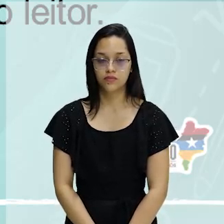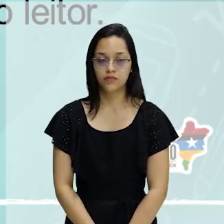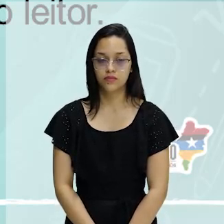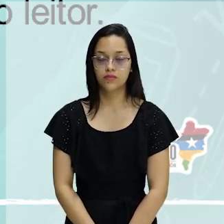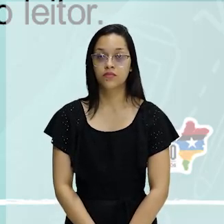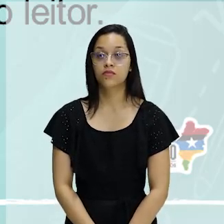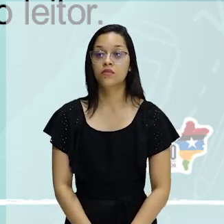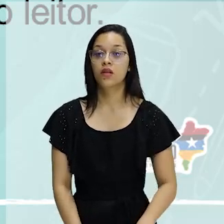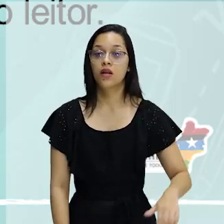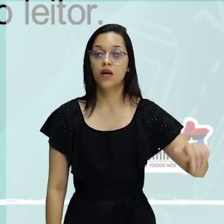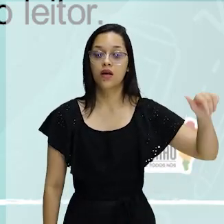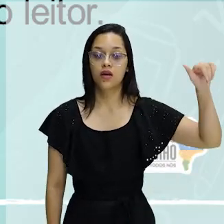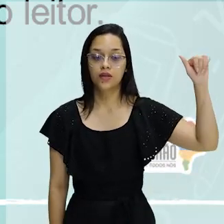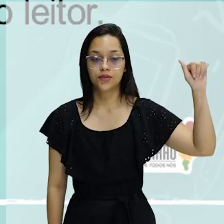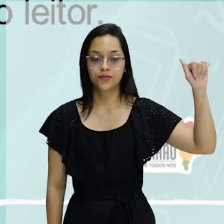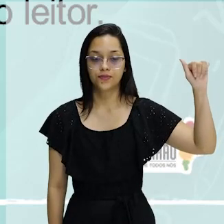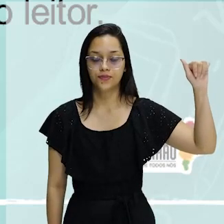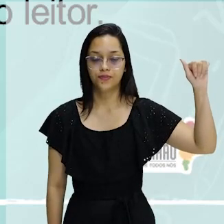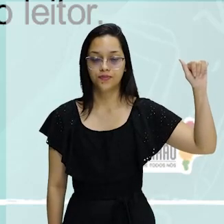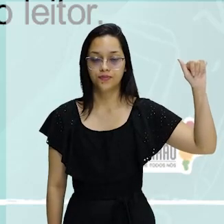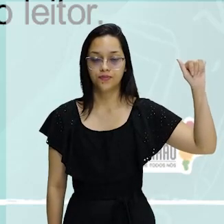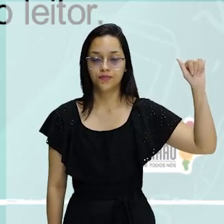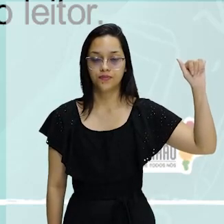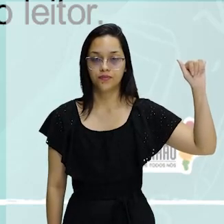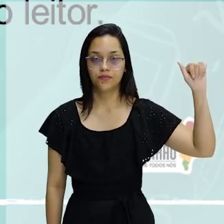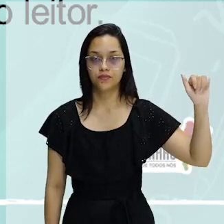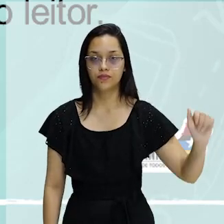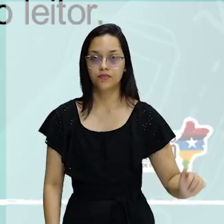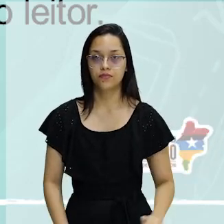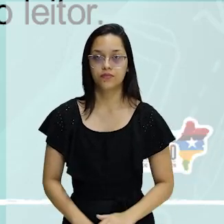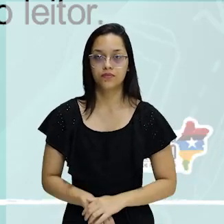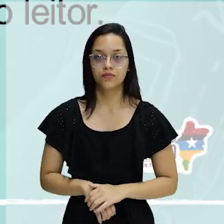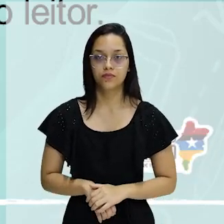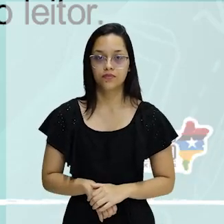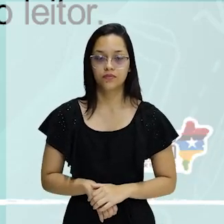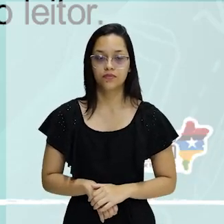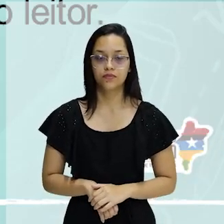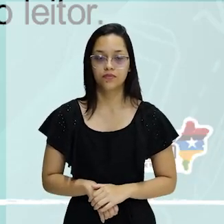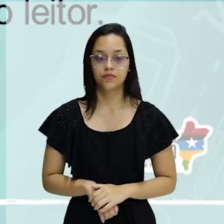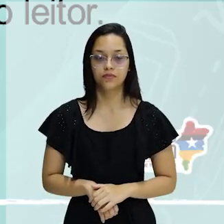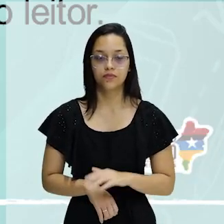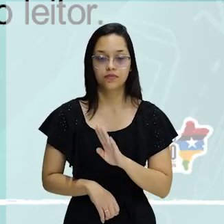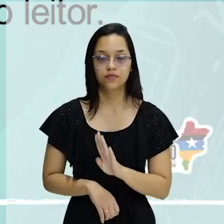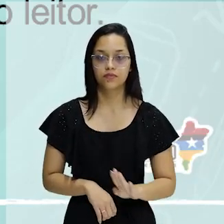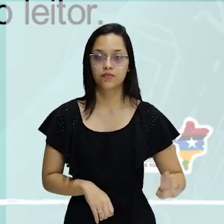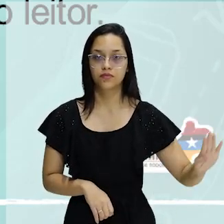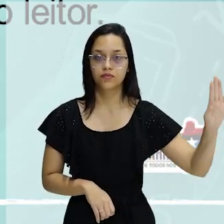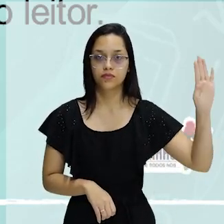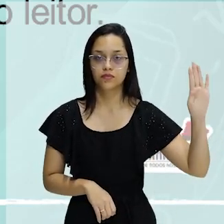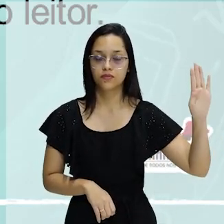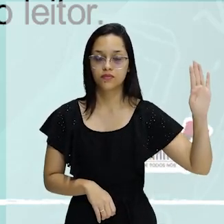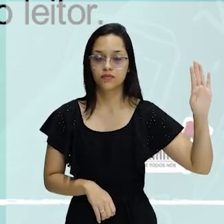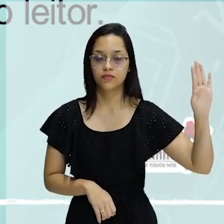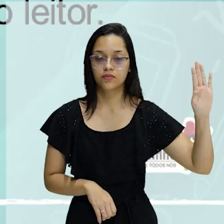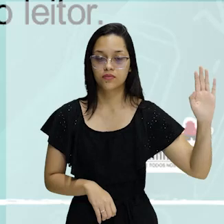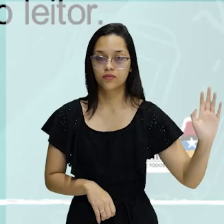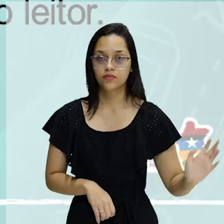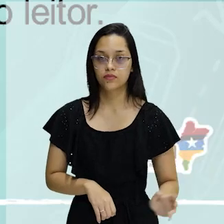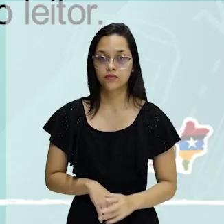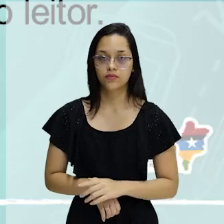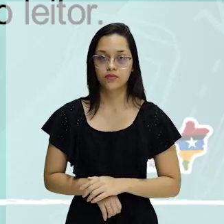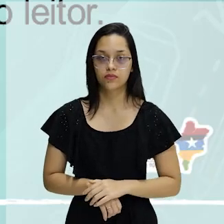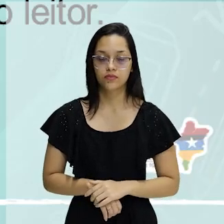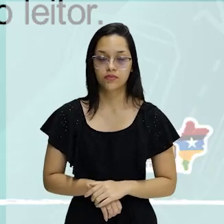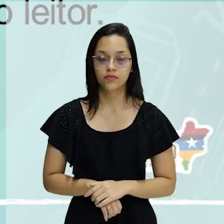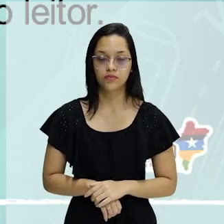Por quê? É o leitor que constrói a versão final do texto. O autor detém o controle absoluto